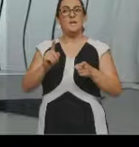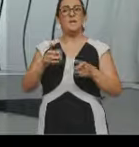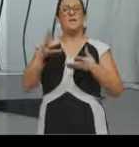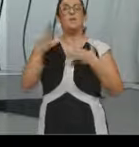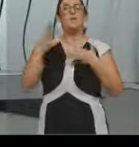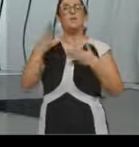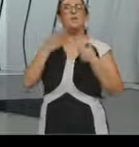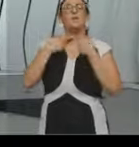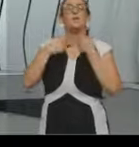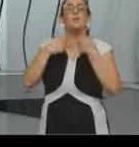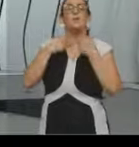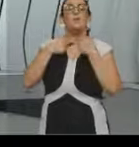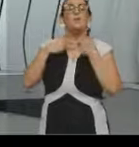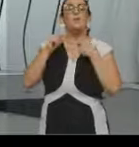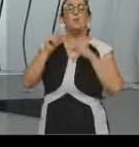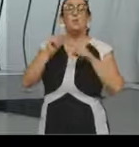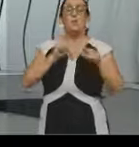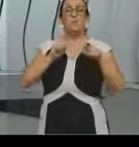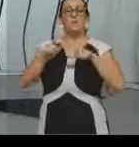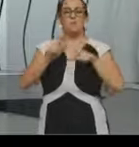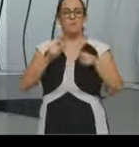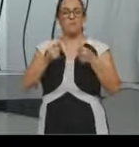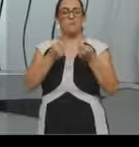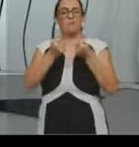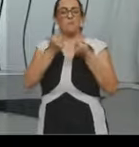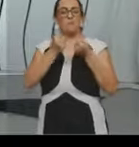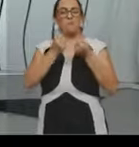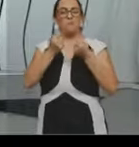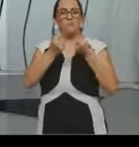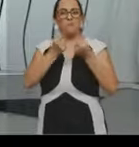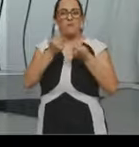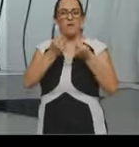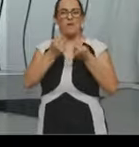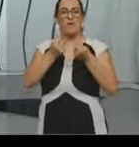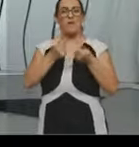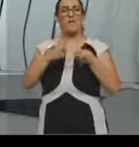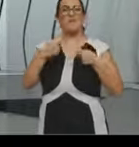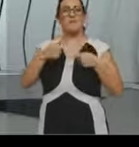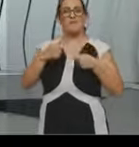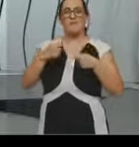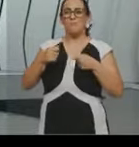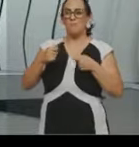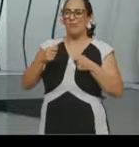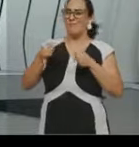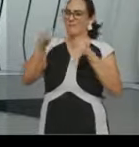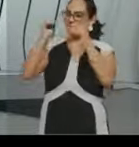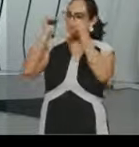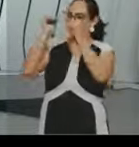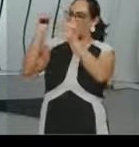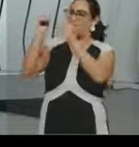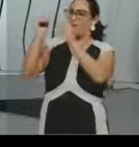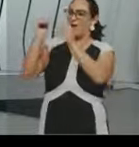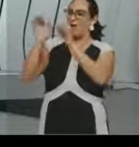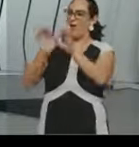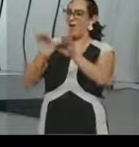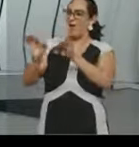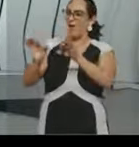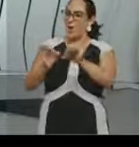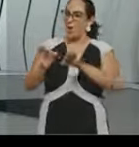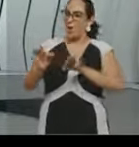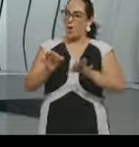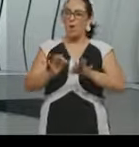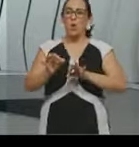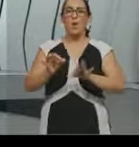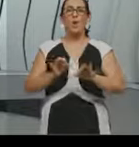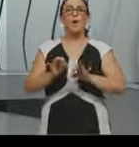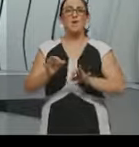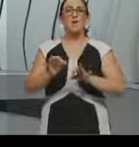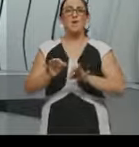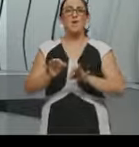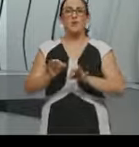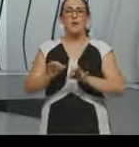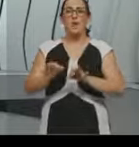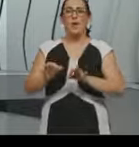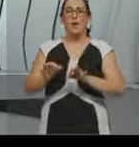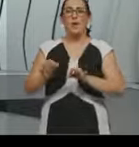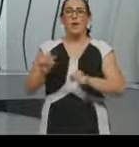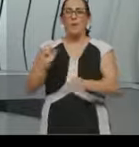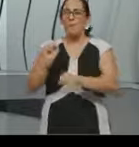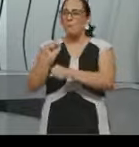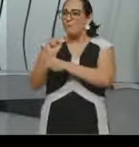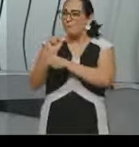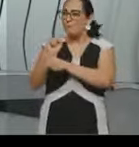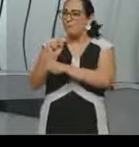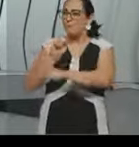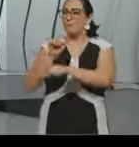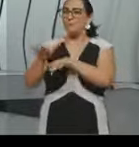os trabalhadores controlados, disciplinados, organizados, né, impedindo aí qualquer tipo de movimentação